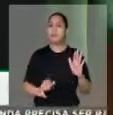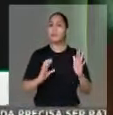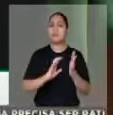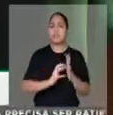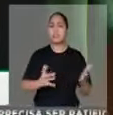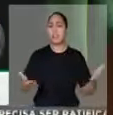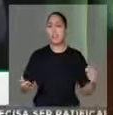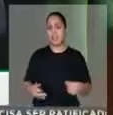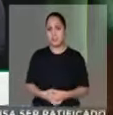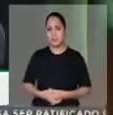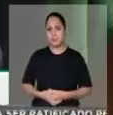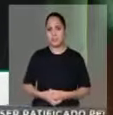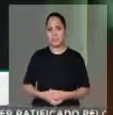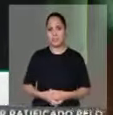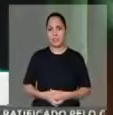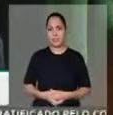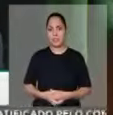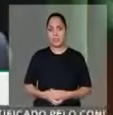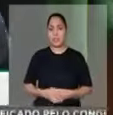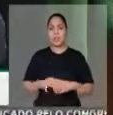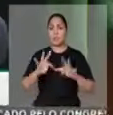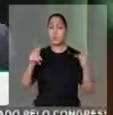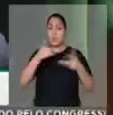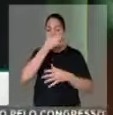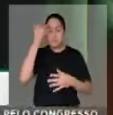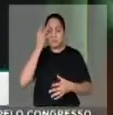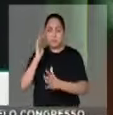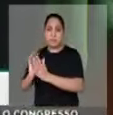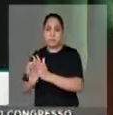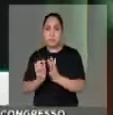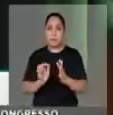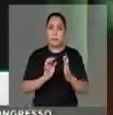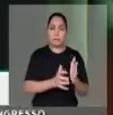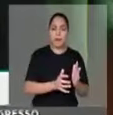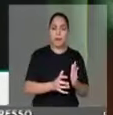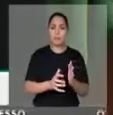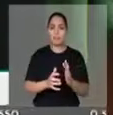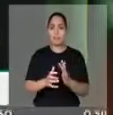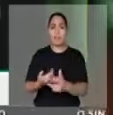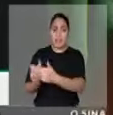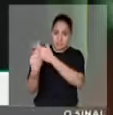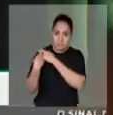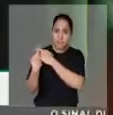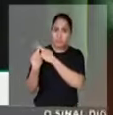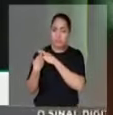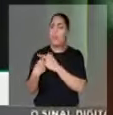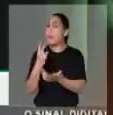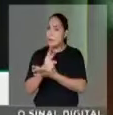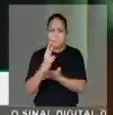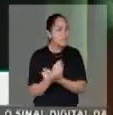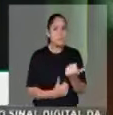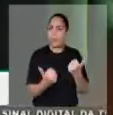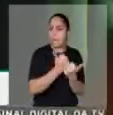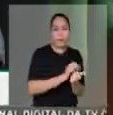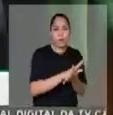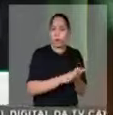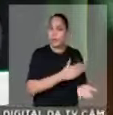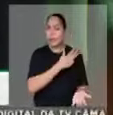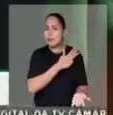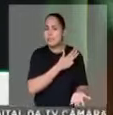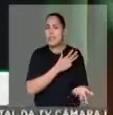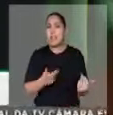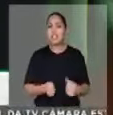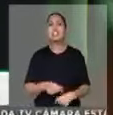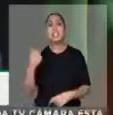daqueles que nunca apoiaram o presidente Lula. Chama a responsabilidade para aqueles que